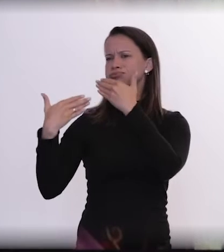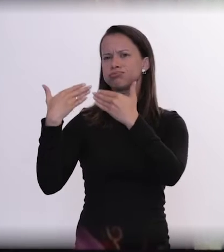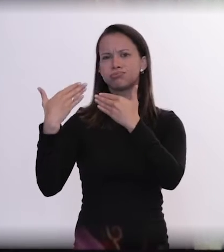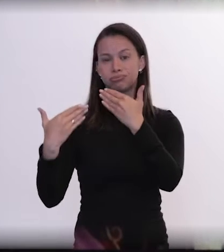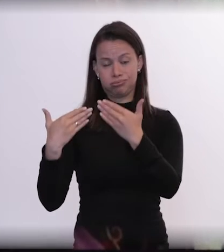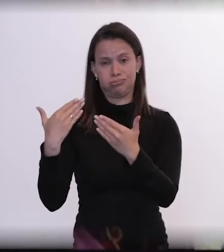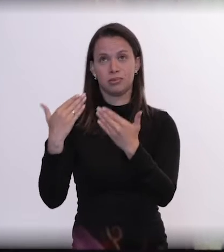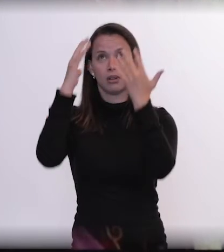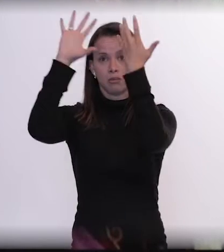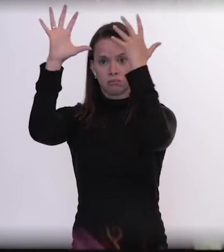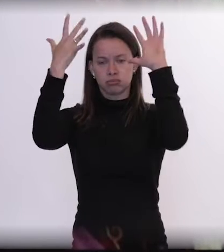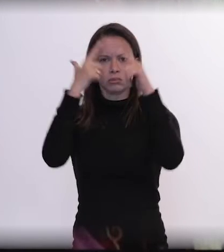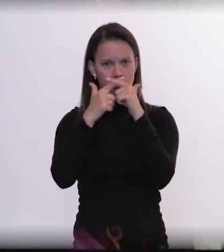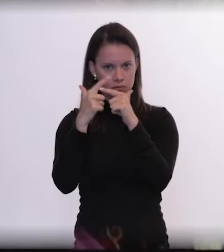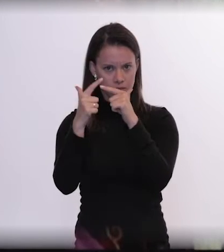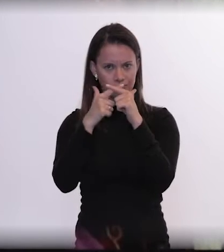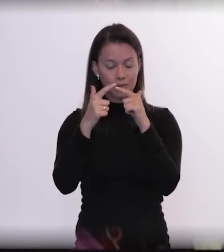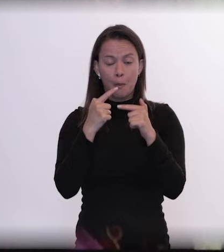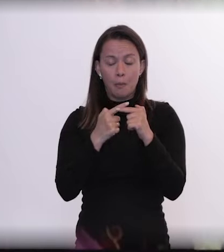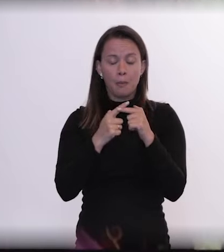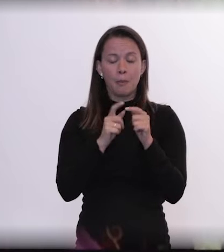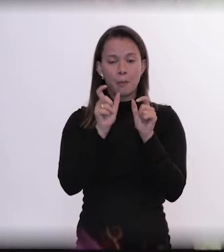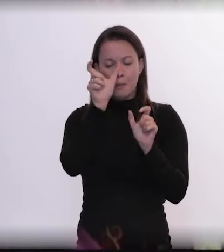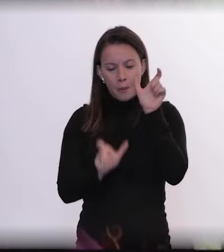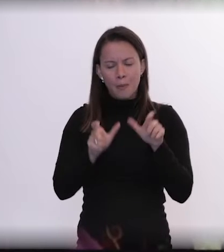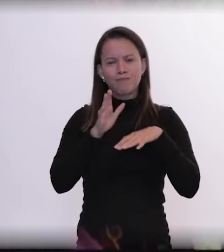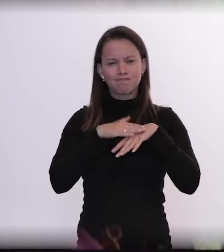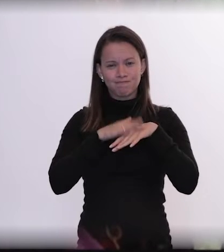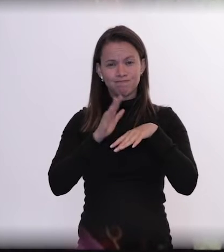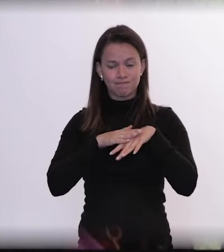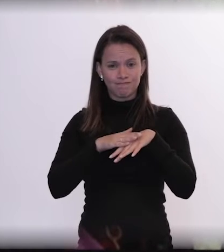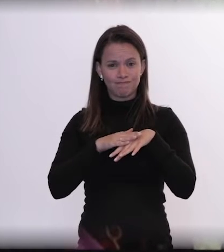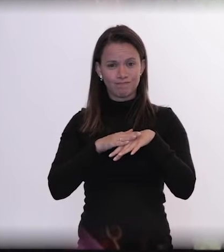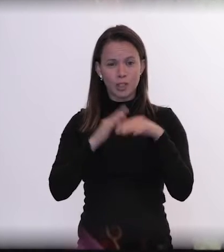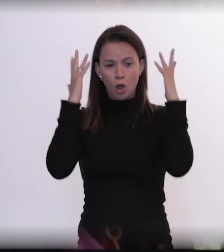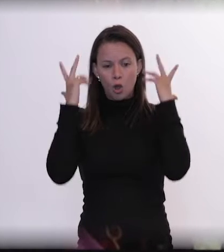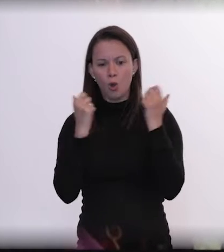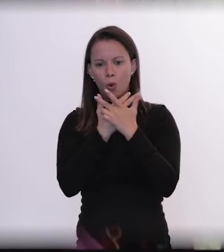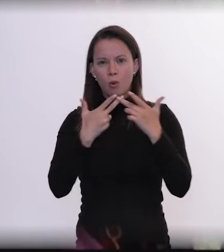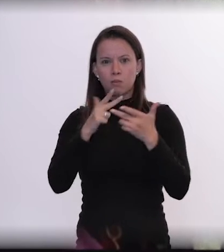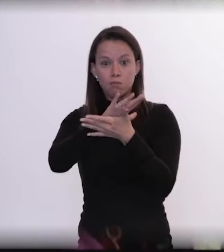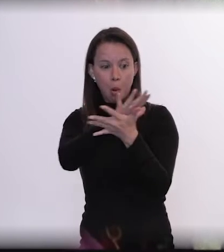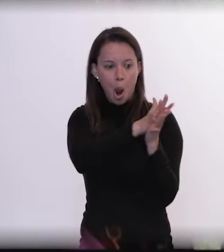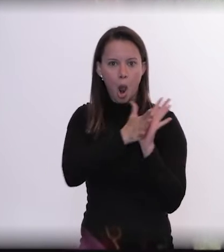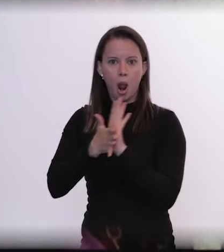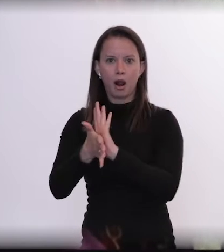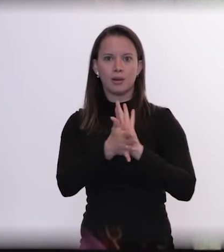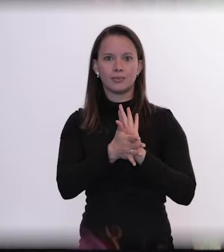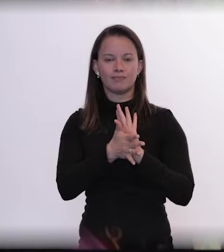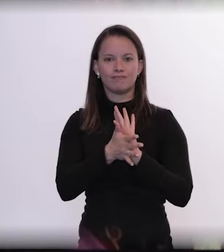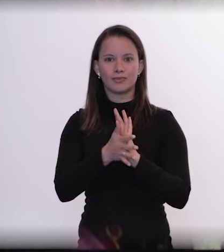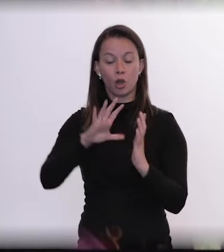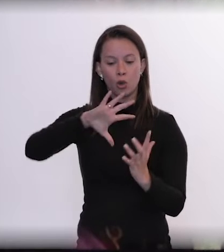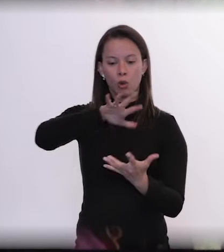a crise climática provocada pela ação humana, a sexta extinção em massa de espécies provocada por ação humana, no mundo em